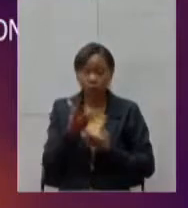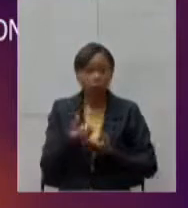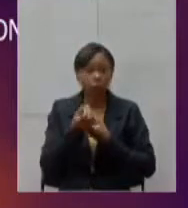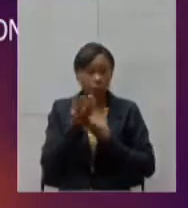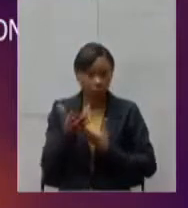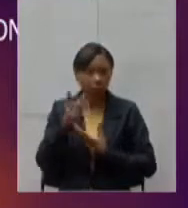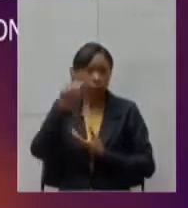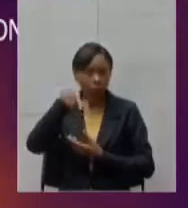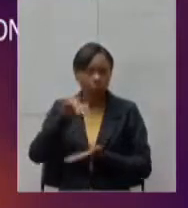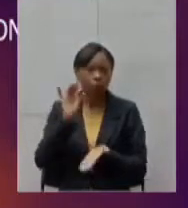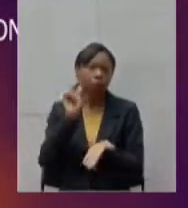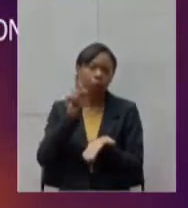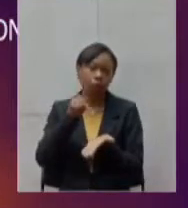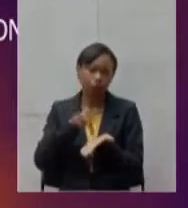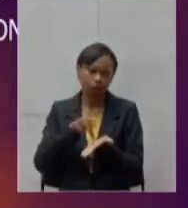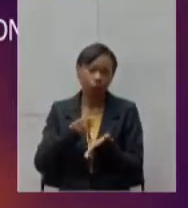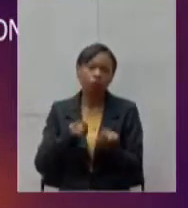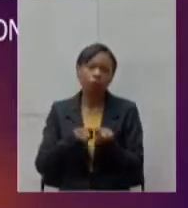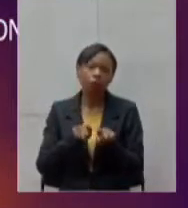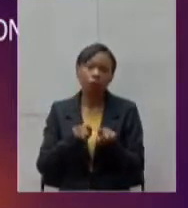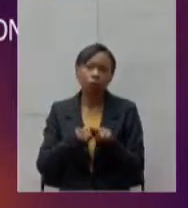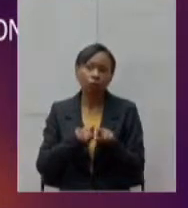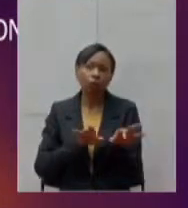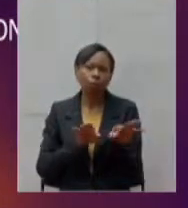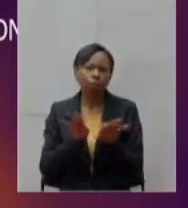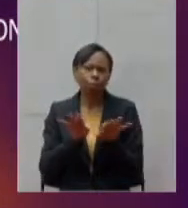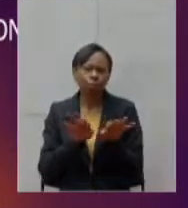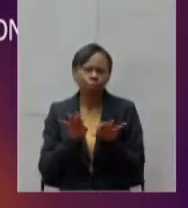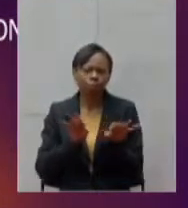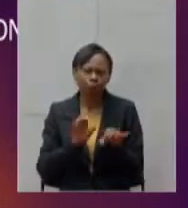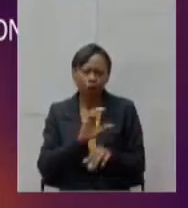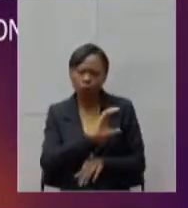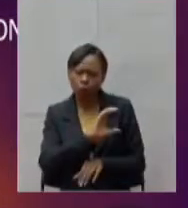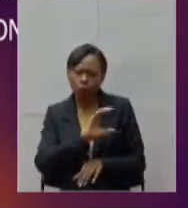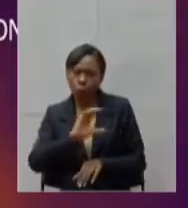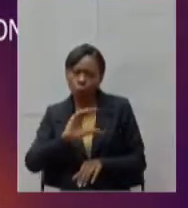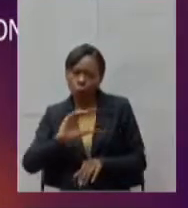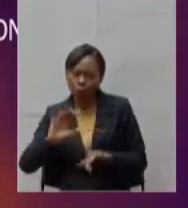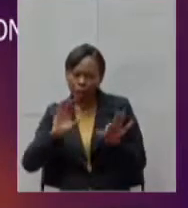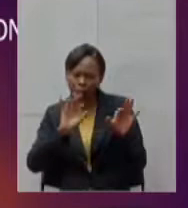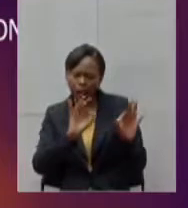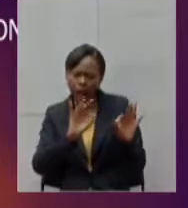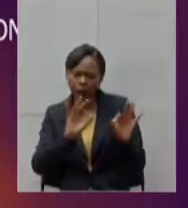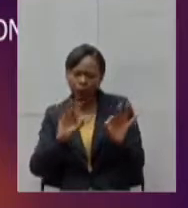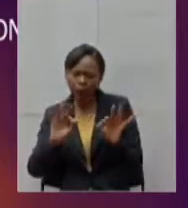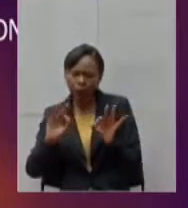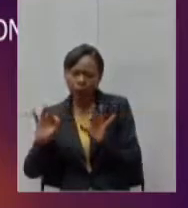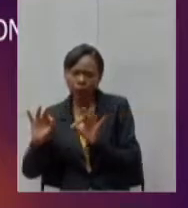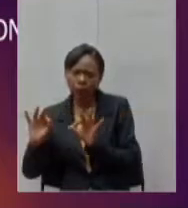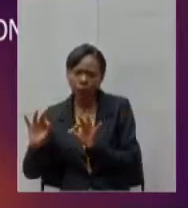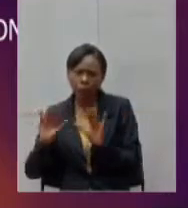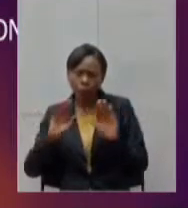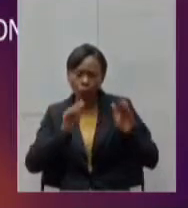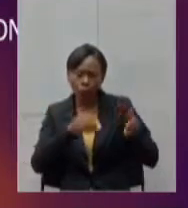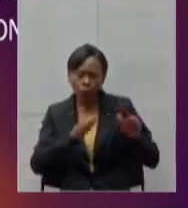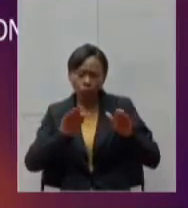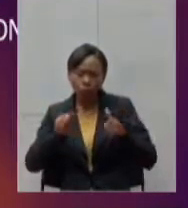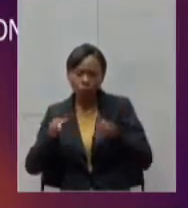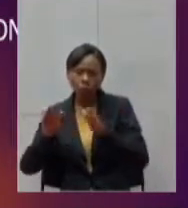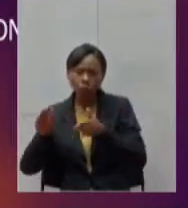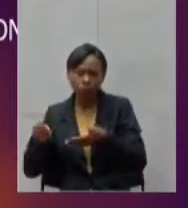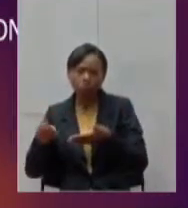E também temos um planejamento de ações coordenadas com vários entes, com o objetivo de nós termos a